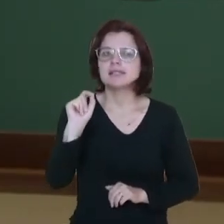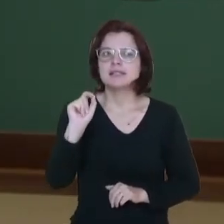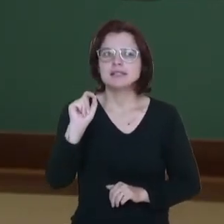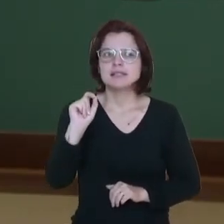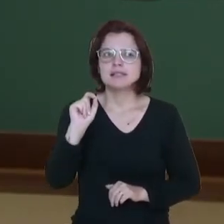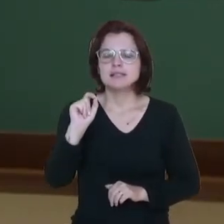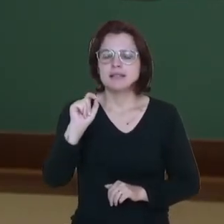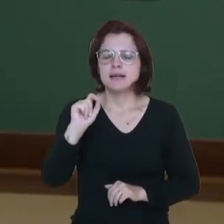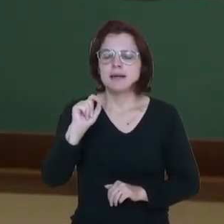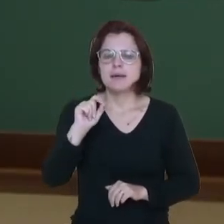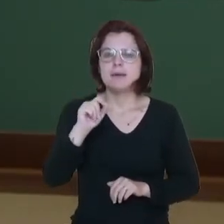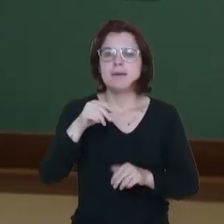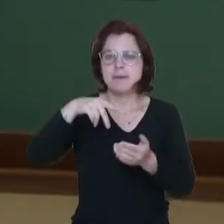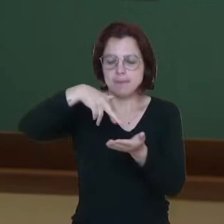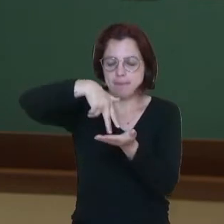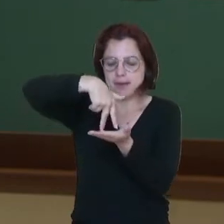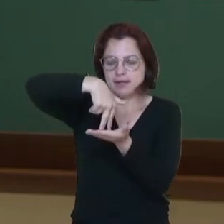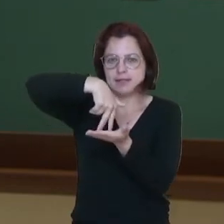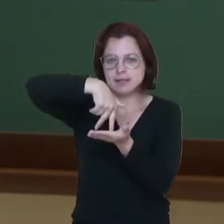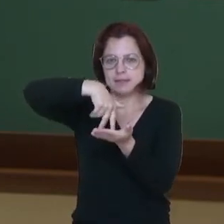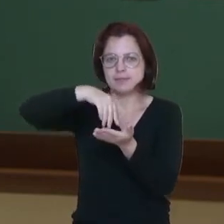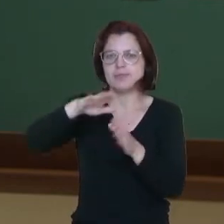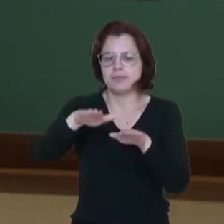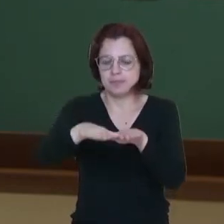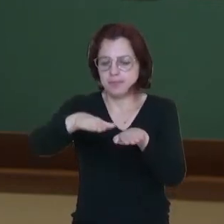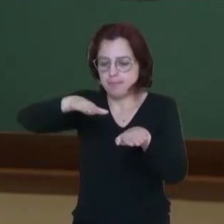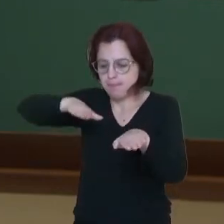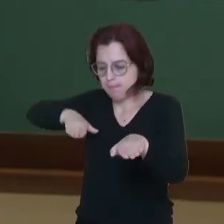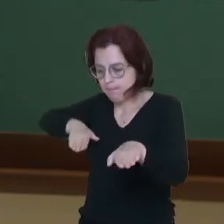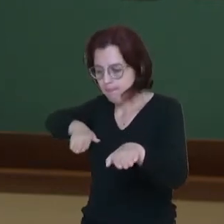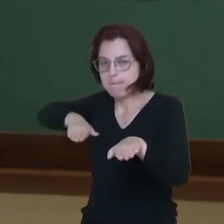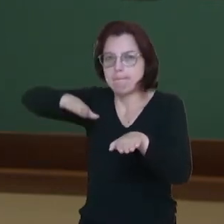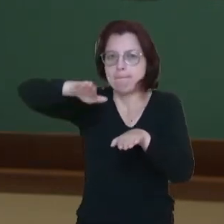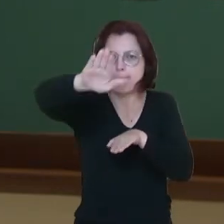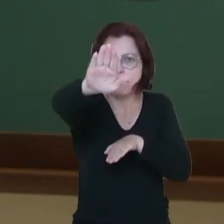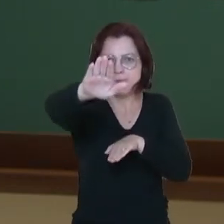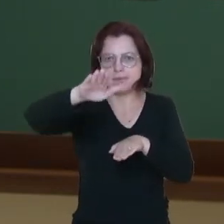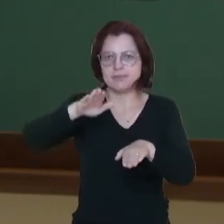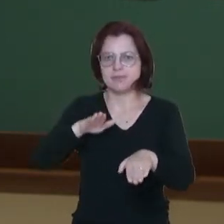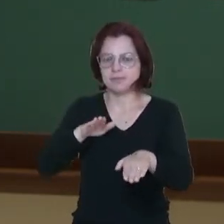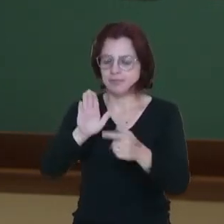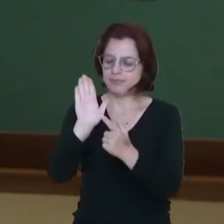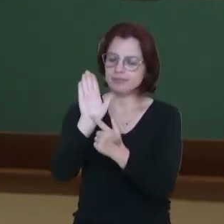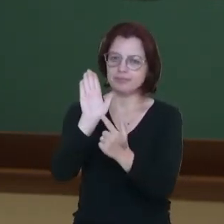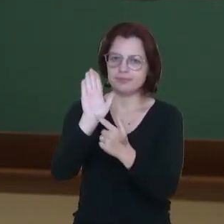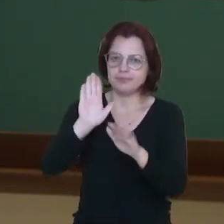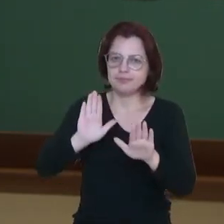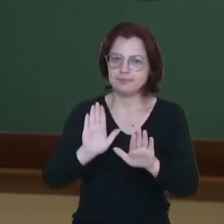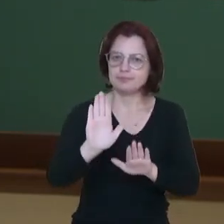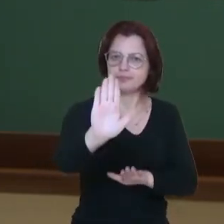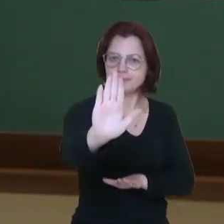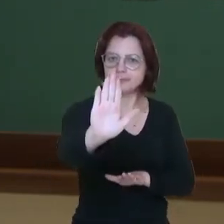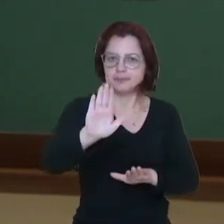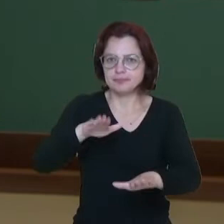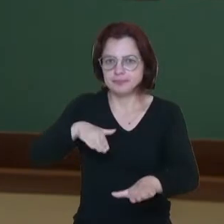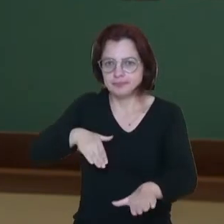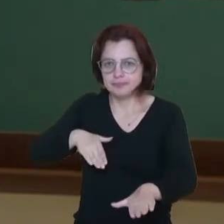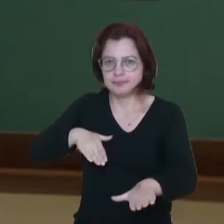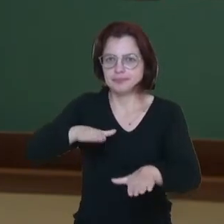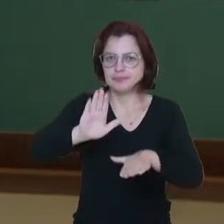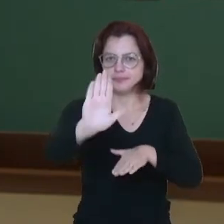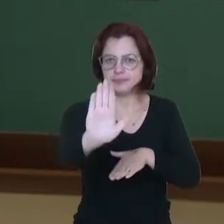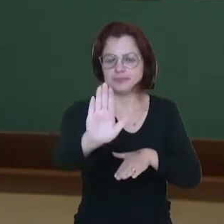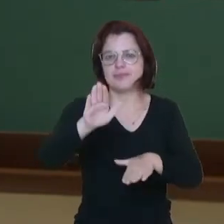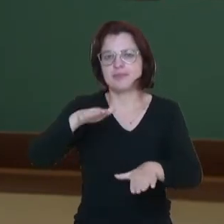perna de trás, usando a planta do pé, ou seja, a sola do pé. Então, naquele movimento da